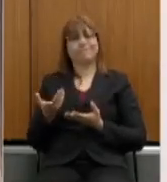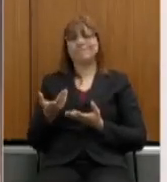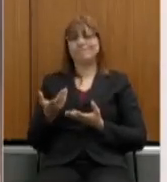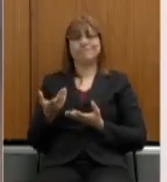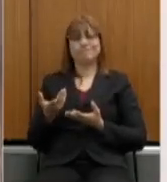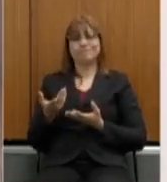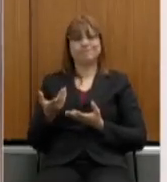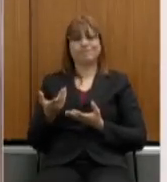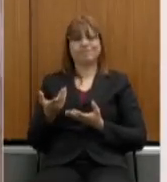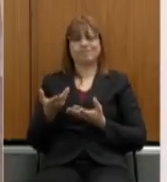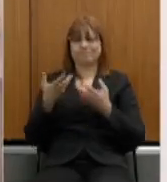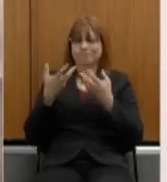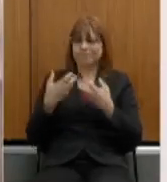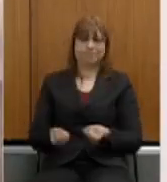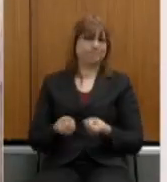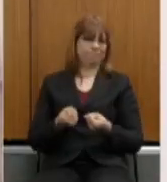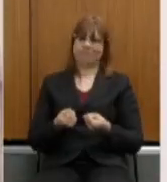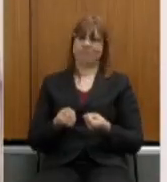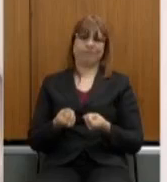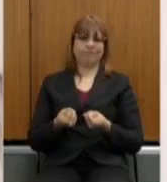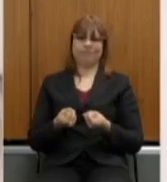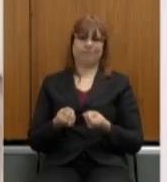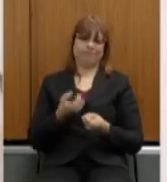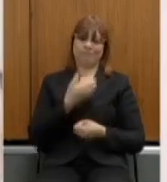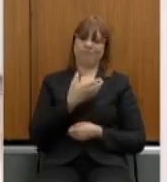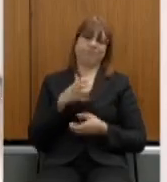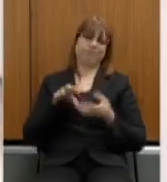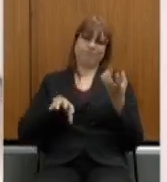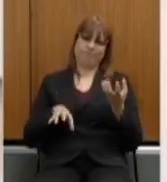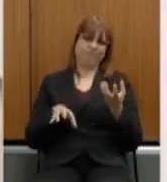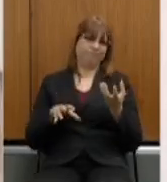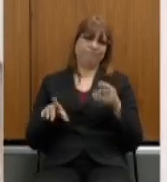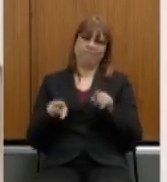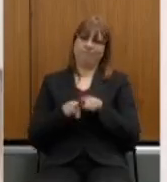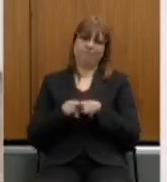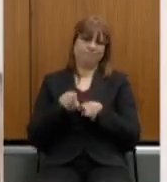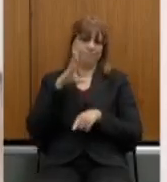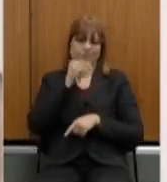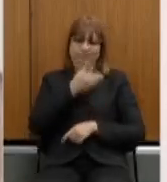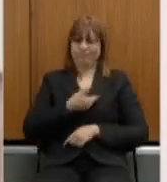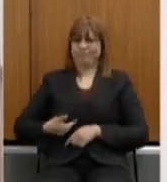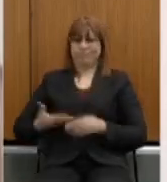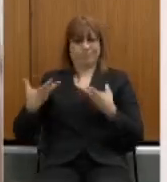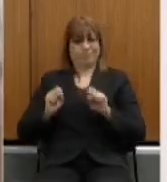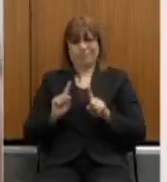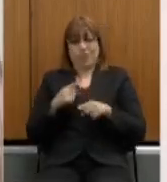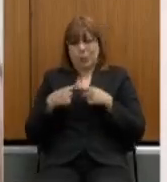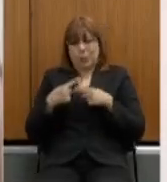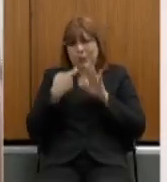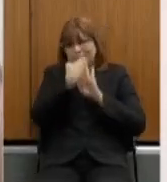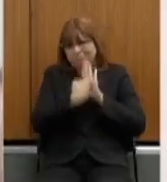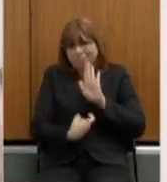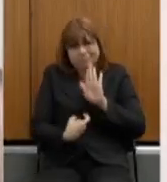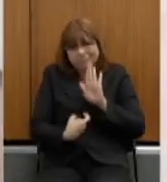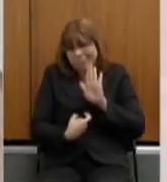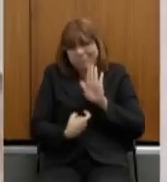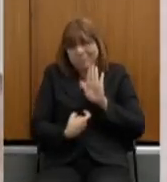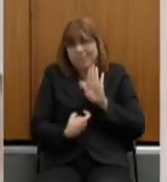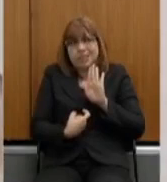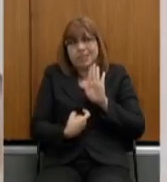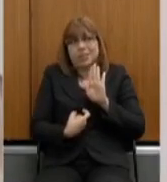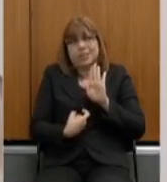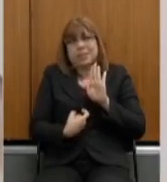admitido pelo Congresso, pelos servidores, por quem quer que seja, porque era um texto absolutamente